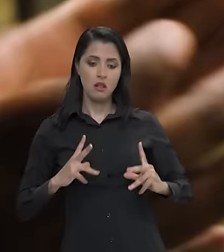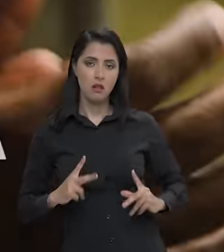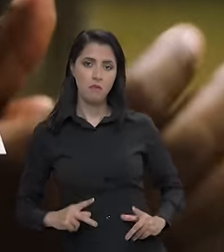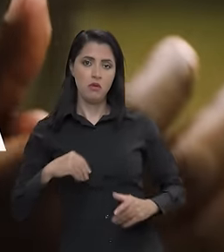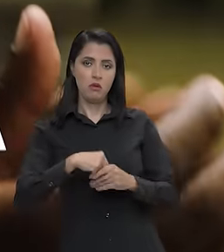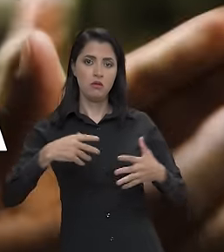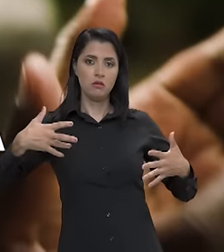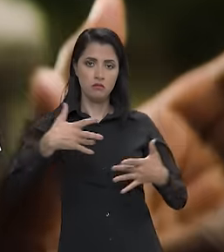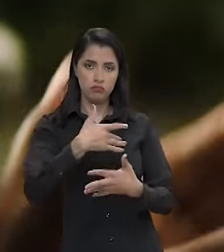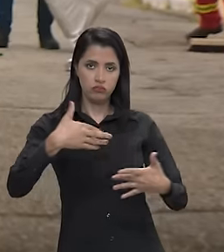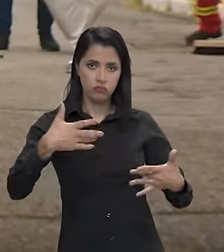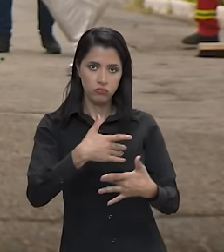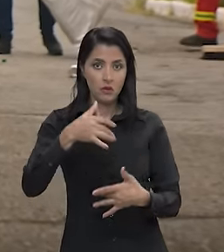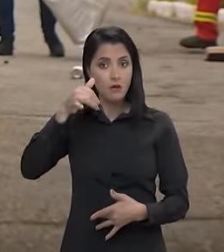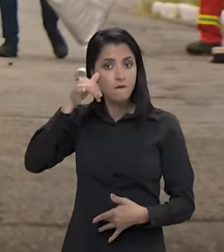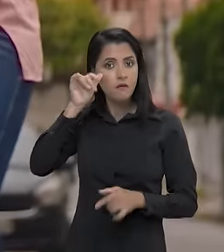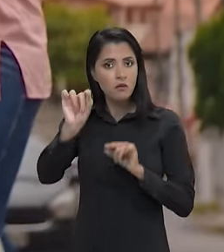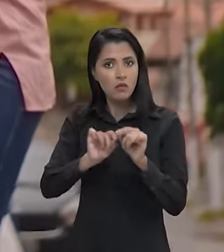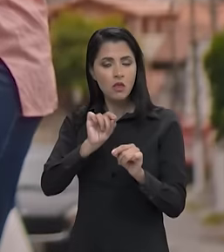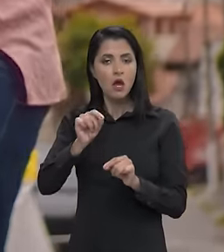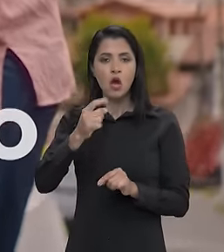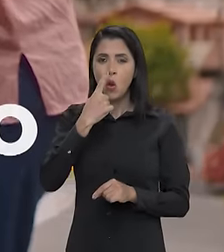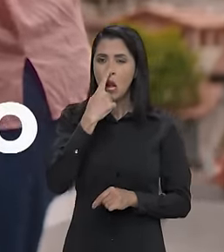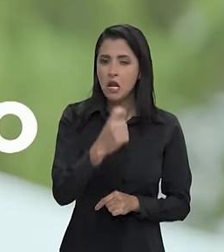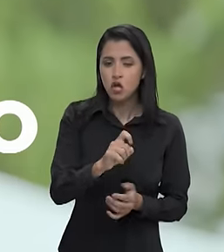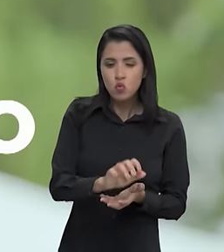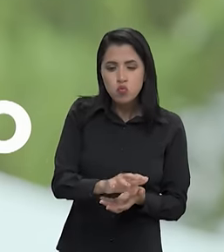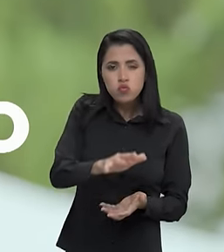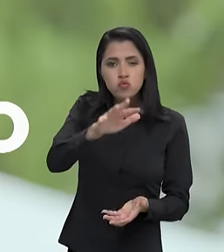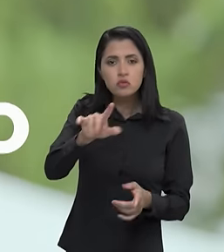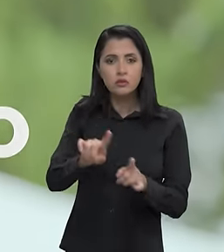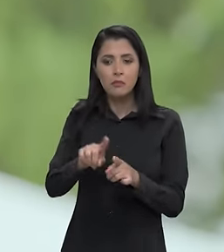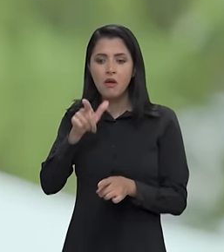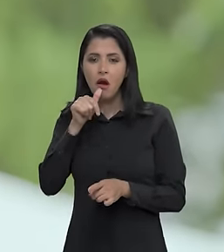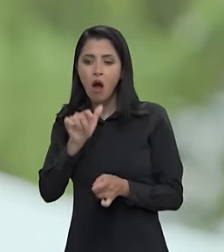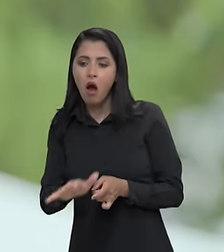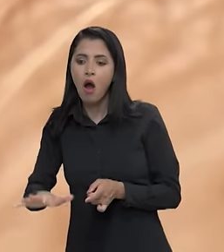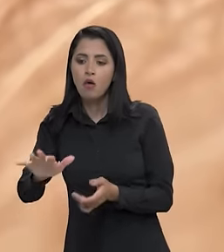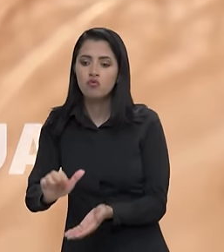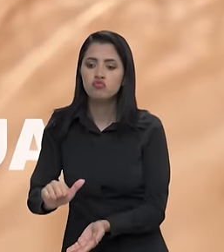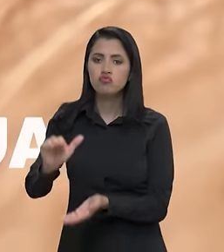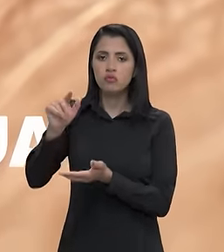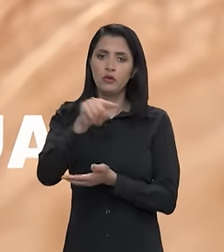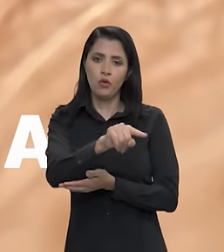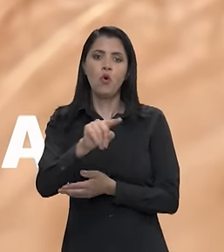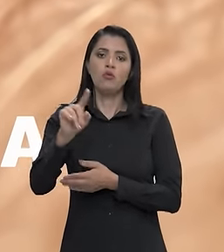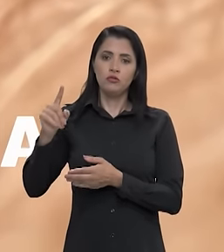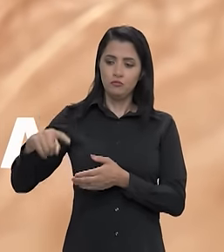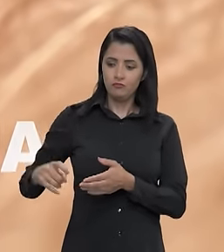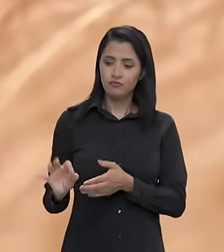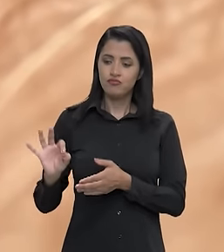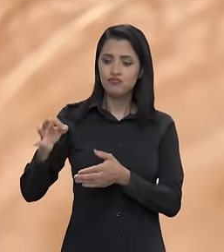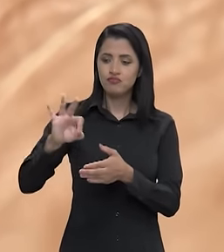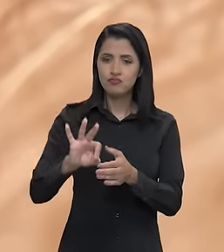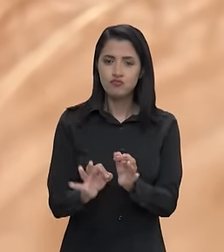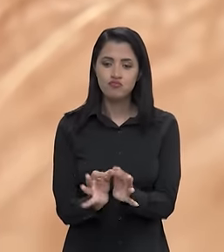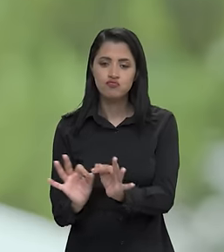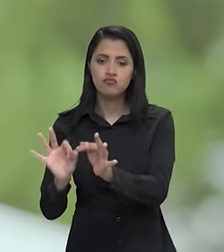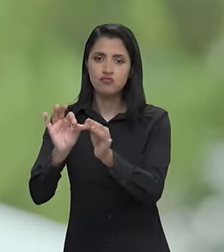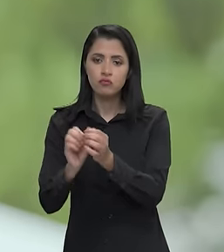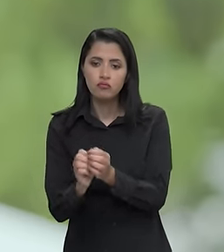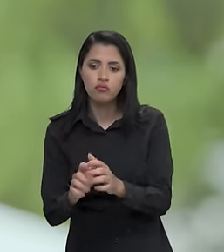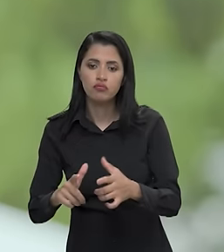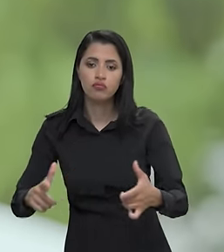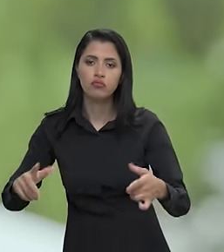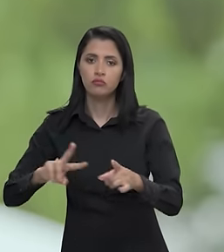cuidados com a limpeza urbana, evitando o acúmulo de lixo e de água, onde os mosquitos se proliferam. Da